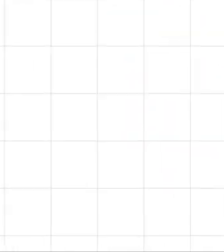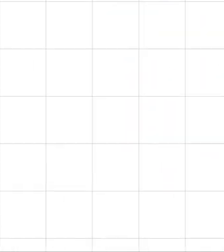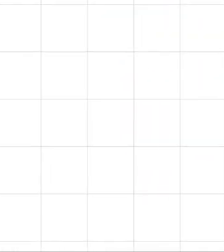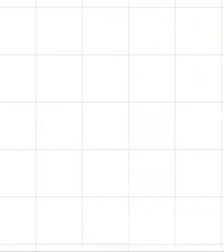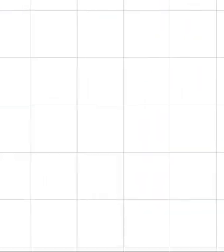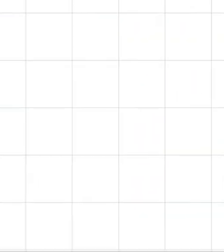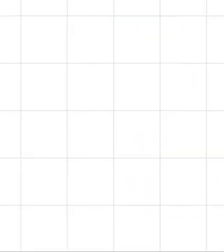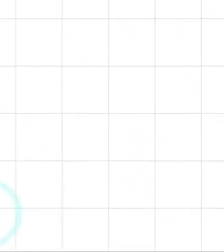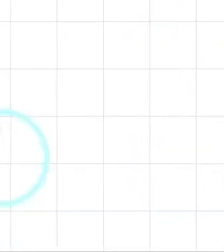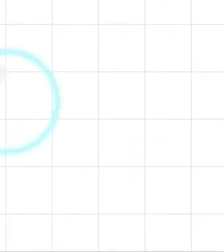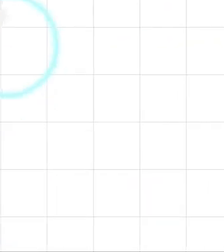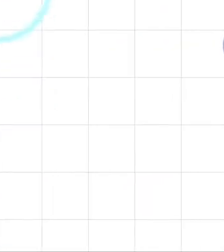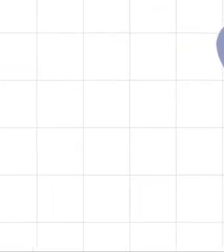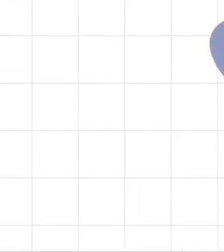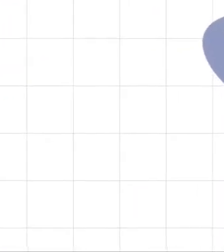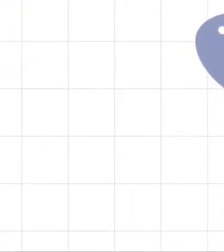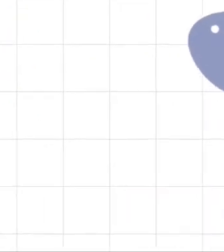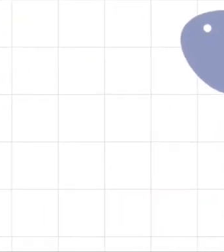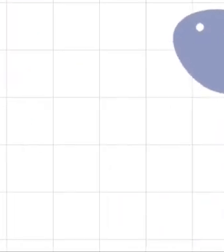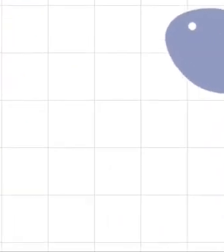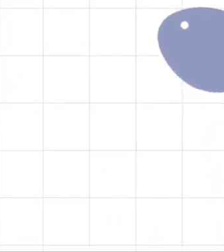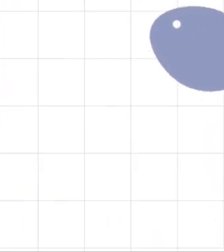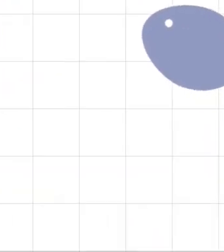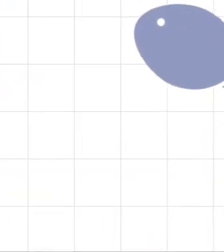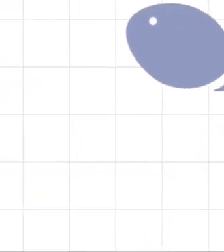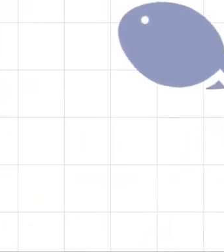Tchau! Tchau!